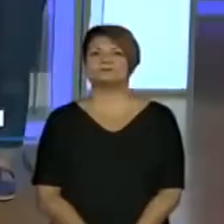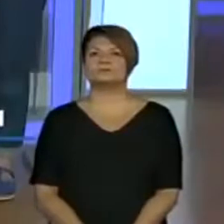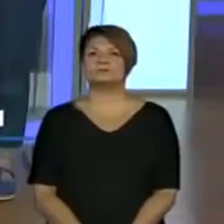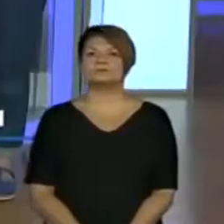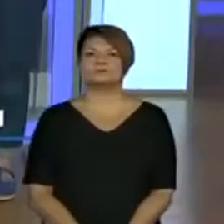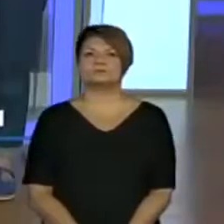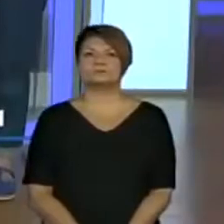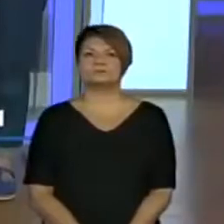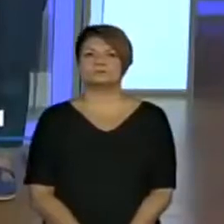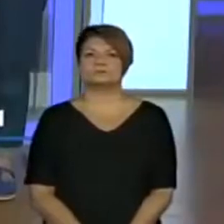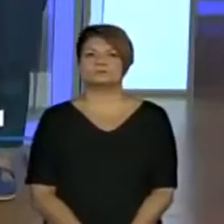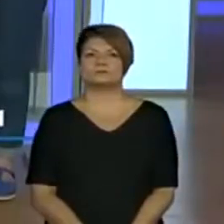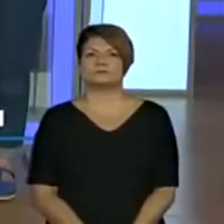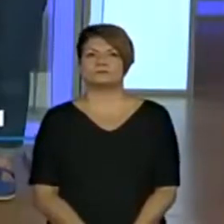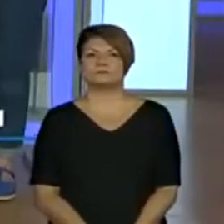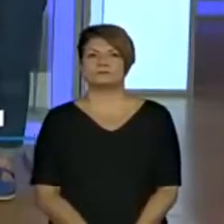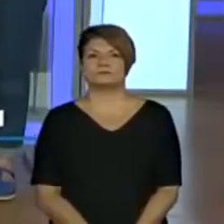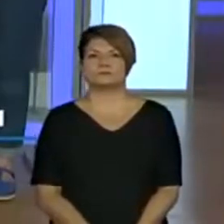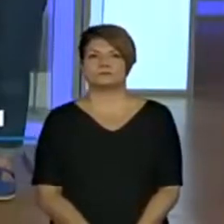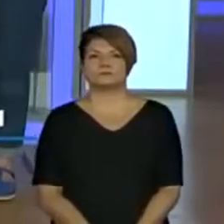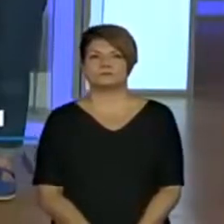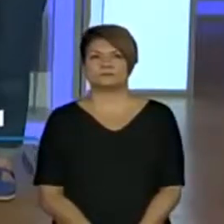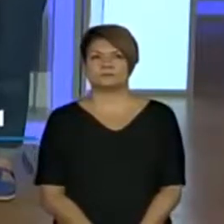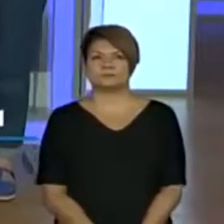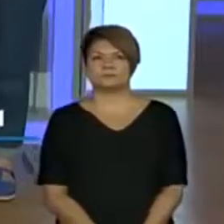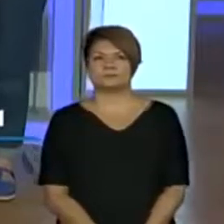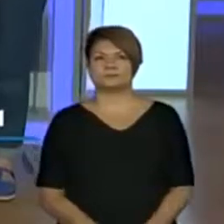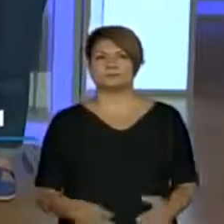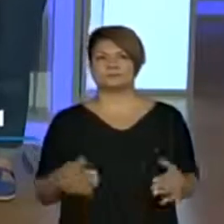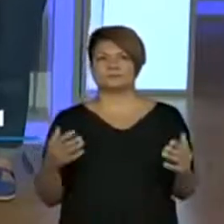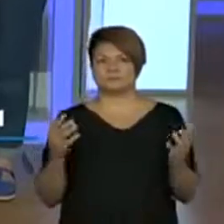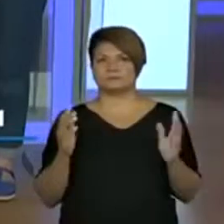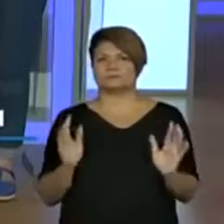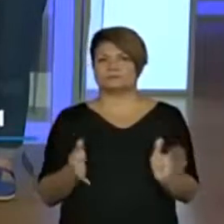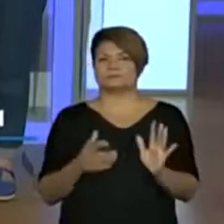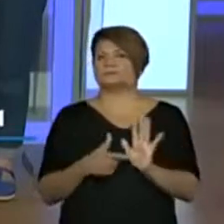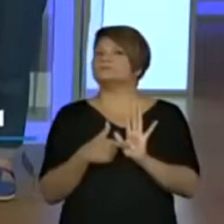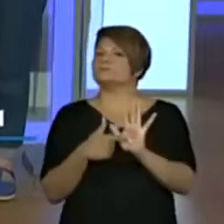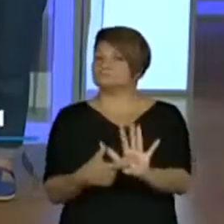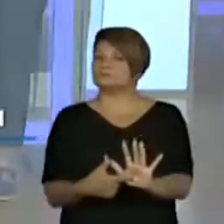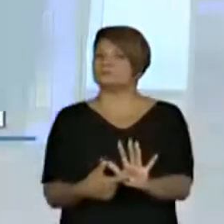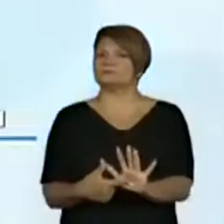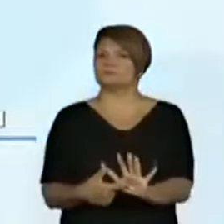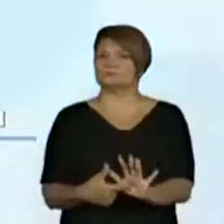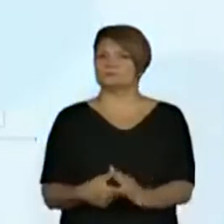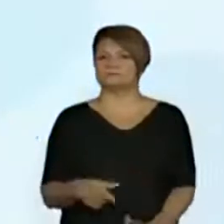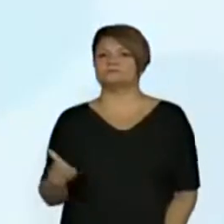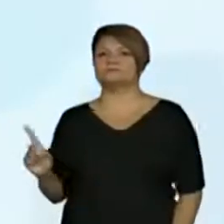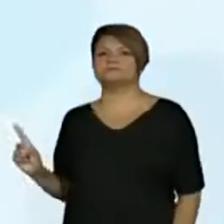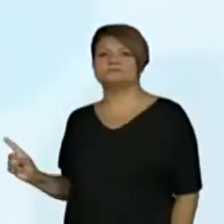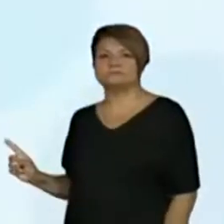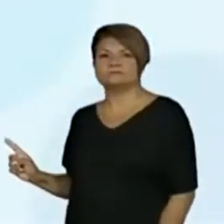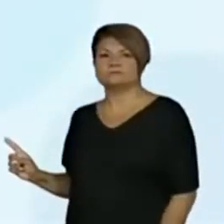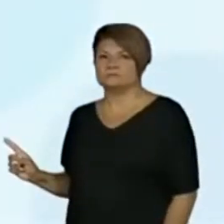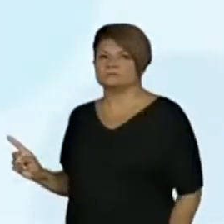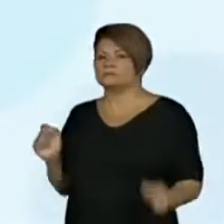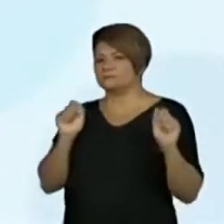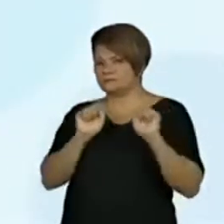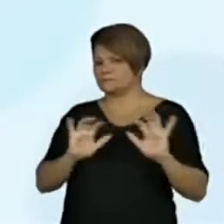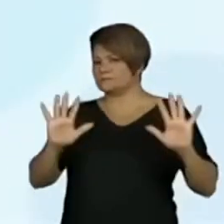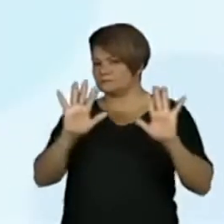Deixa eu trocar só a minha cor para azul de novo. Olha só. Já apareceu para vocês, olha só, uma imagem.